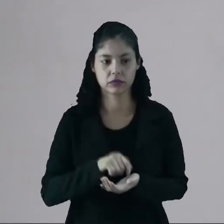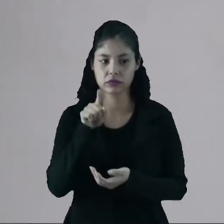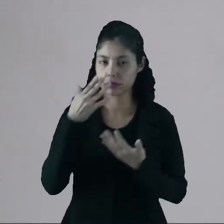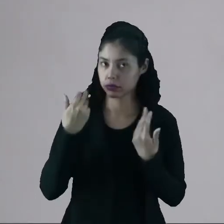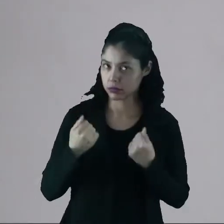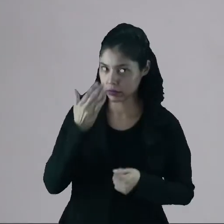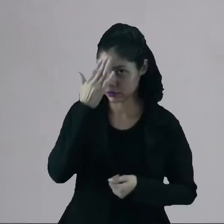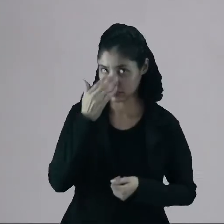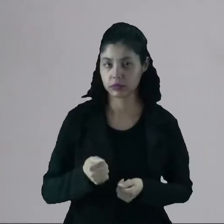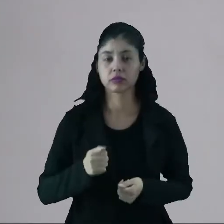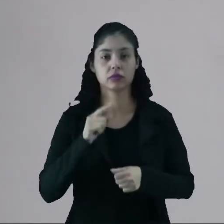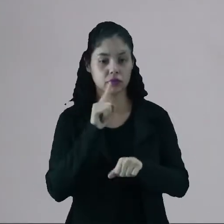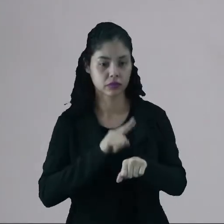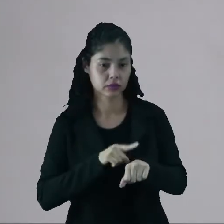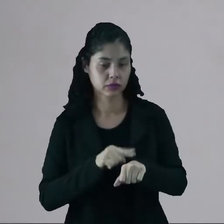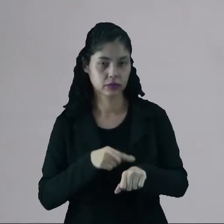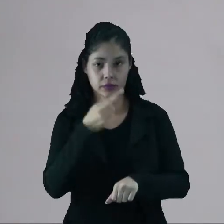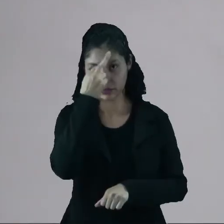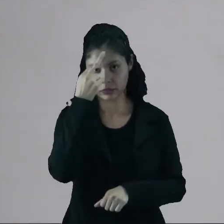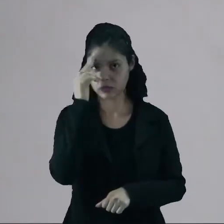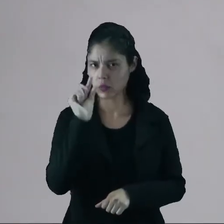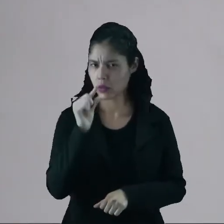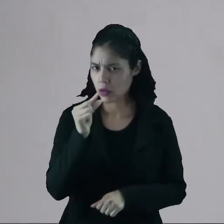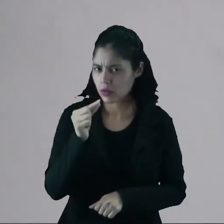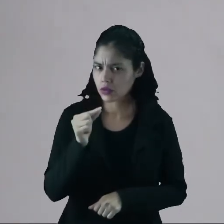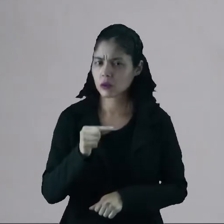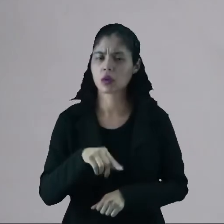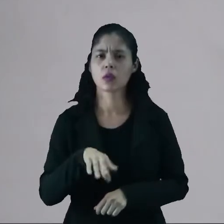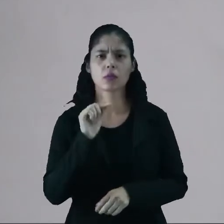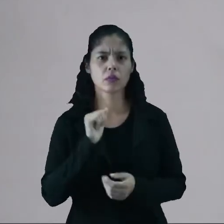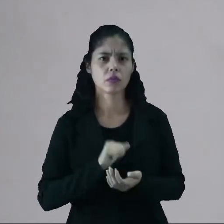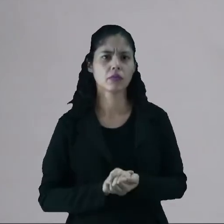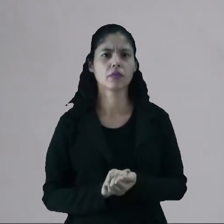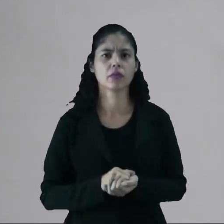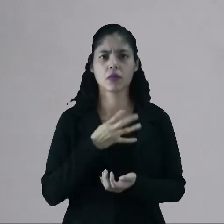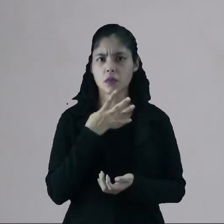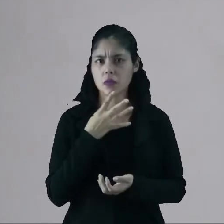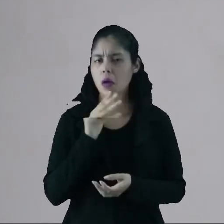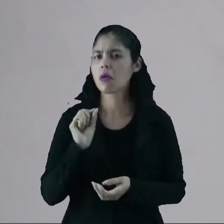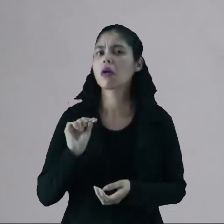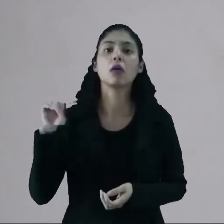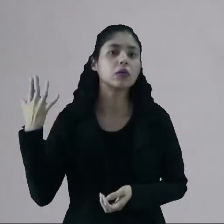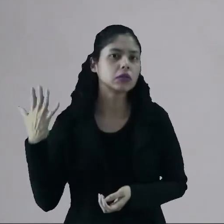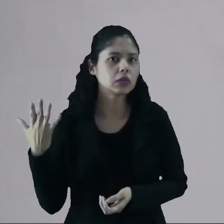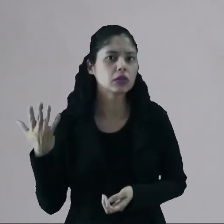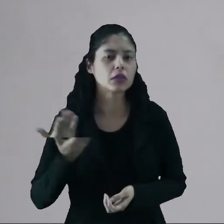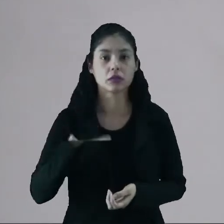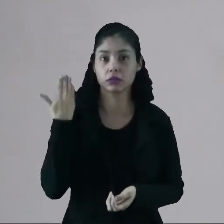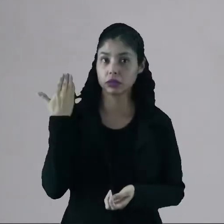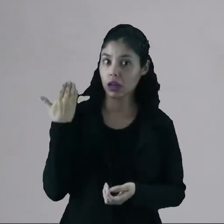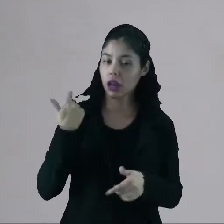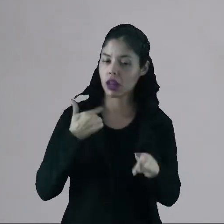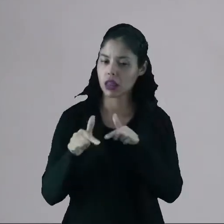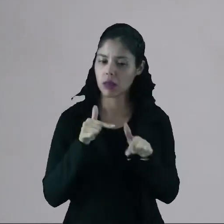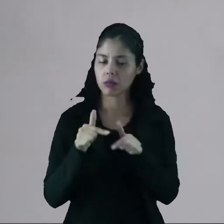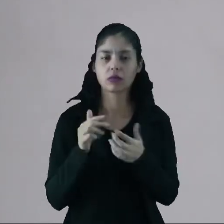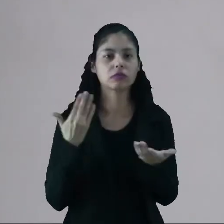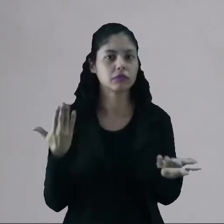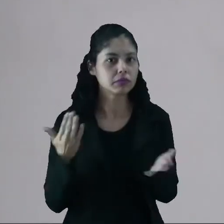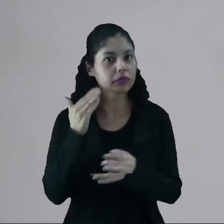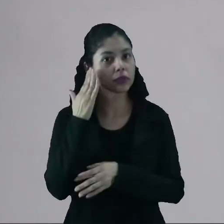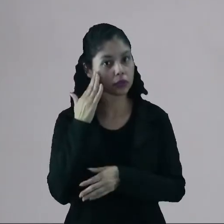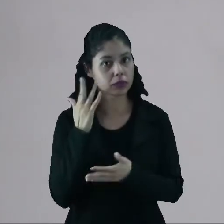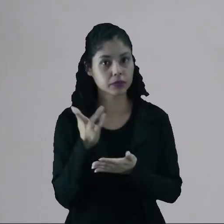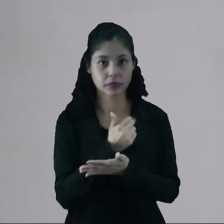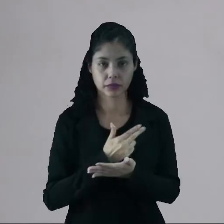tem que saber o tempo histórico, você tem que conhecer um pouquinho da vida do artista, o que estava acontecendo na época que ele trabalhou para